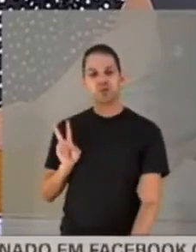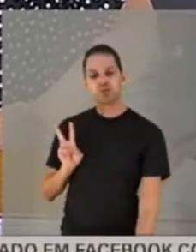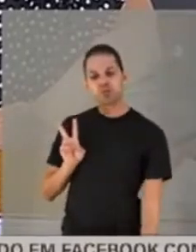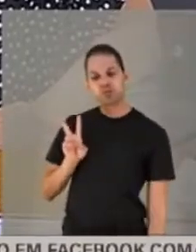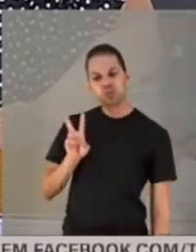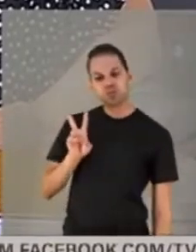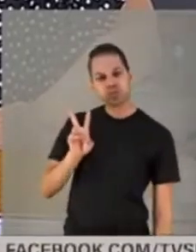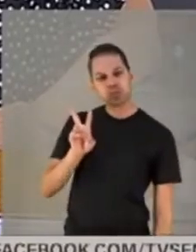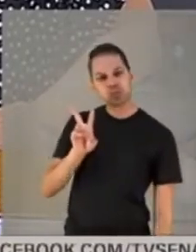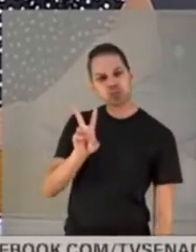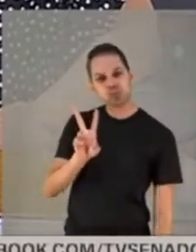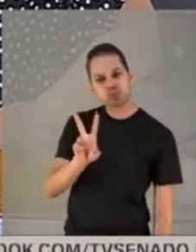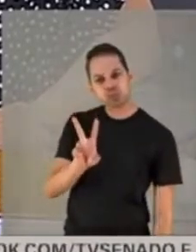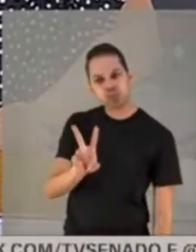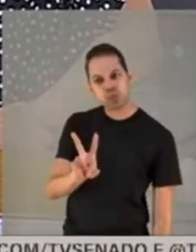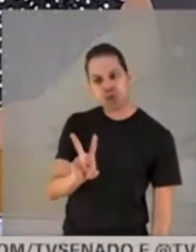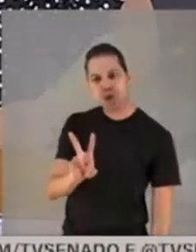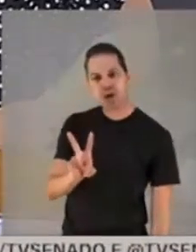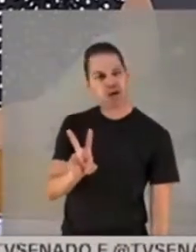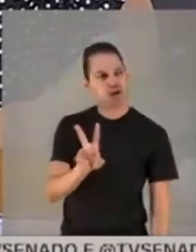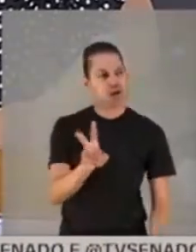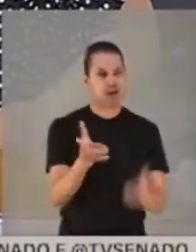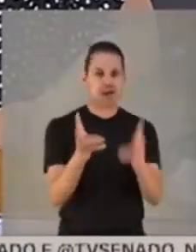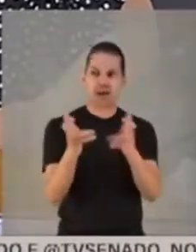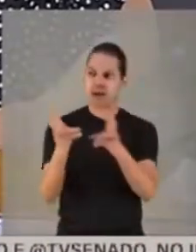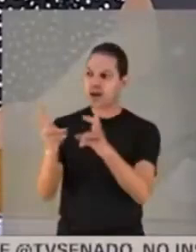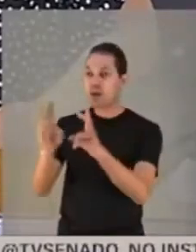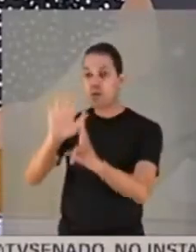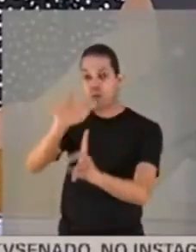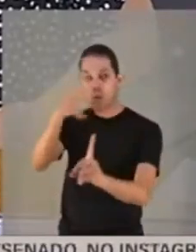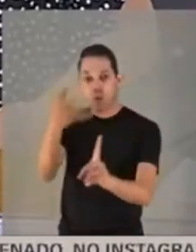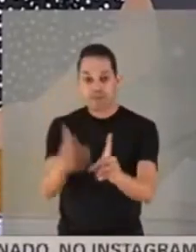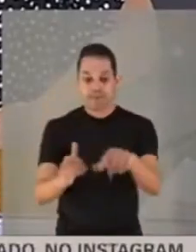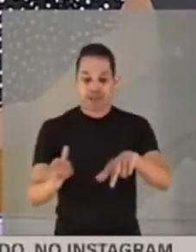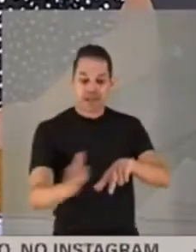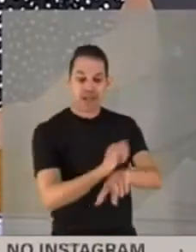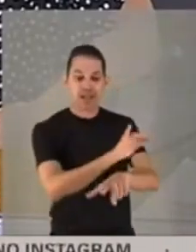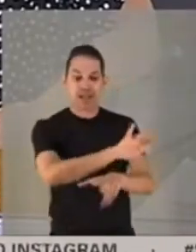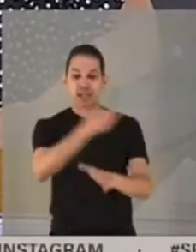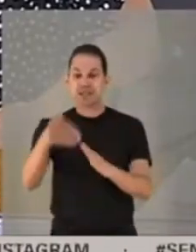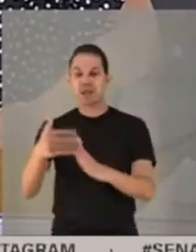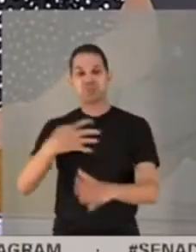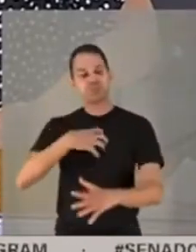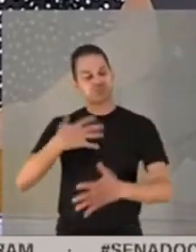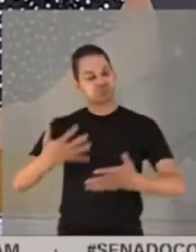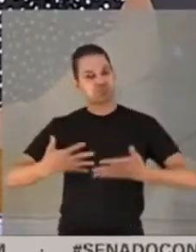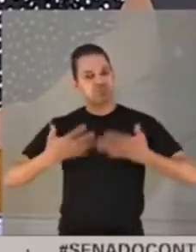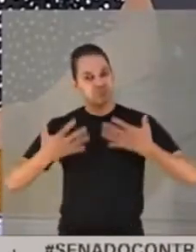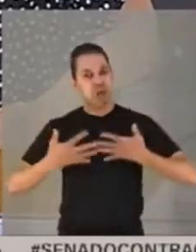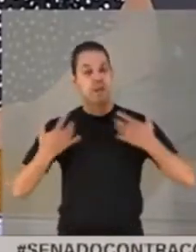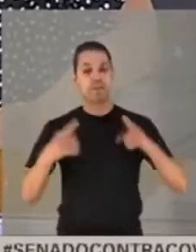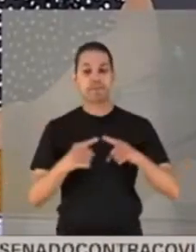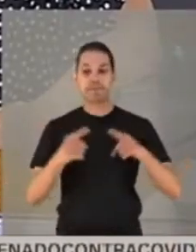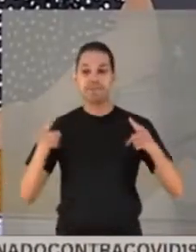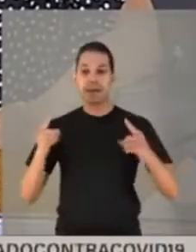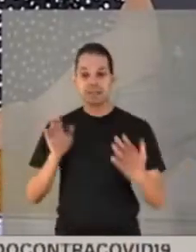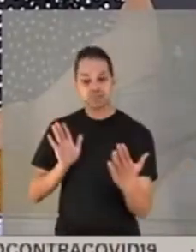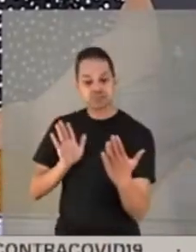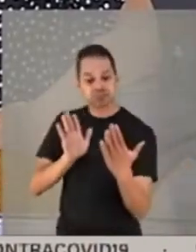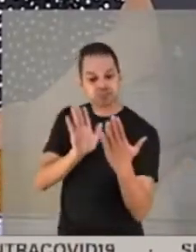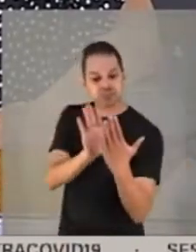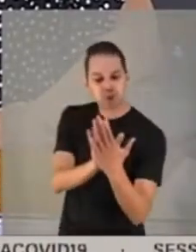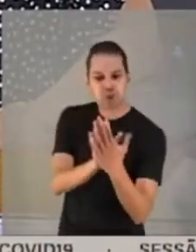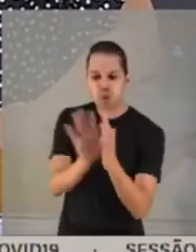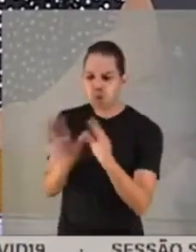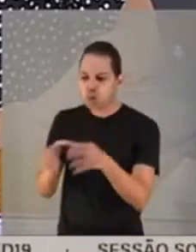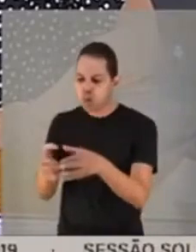eu senti uma felicidade, eu caramba, alguém está fazendo uma homenagem às vítimas. Fiquei super feliz. Mas quando eu cheguei perto, eu